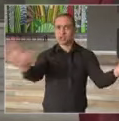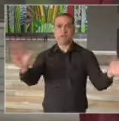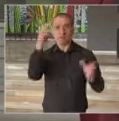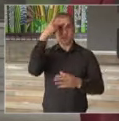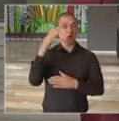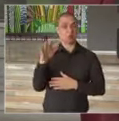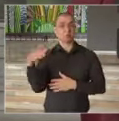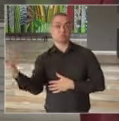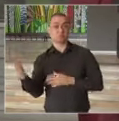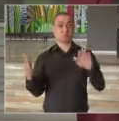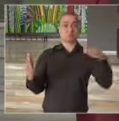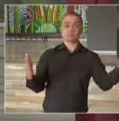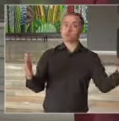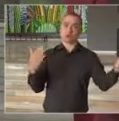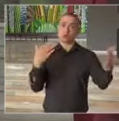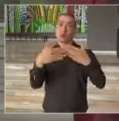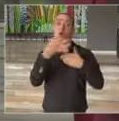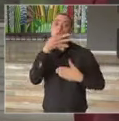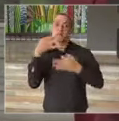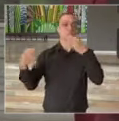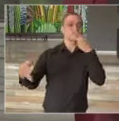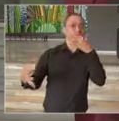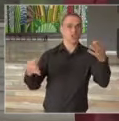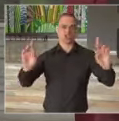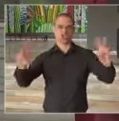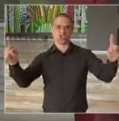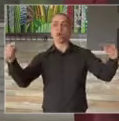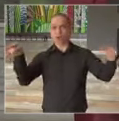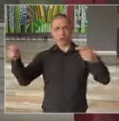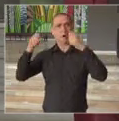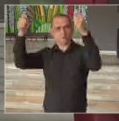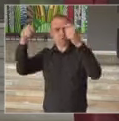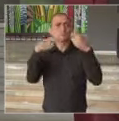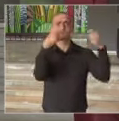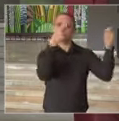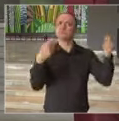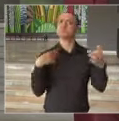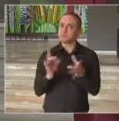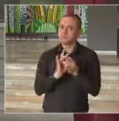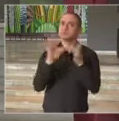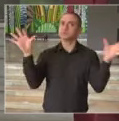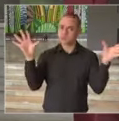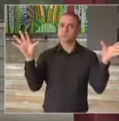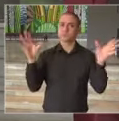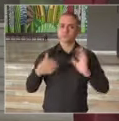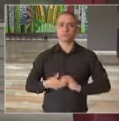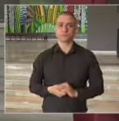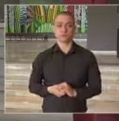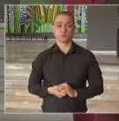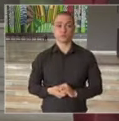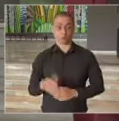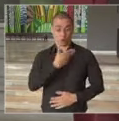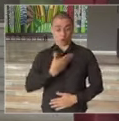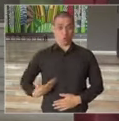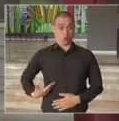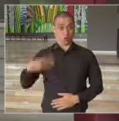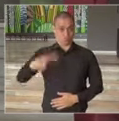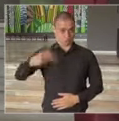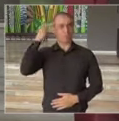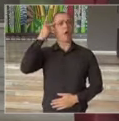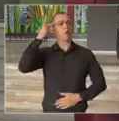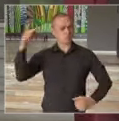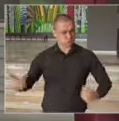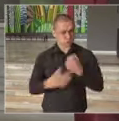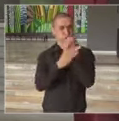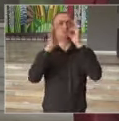lado estiver fazendo o seu protesto, a sua manifestação. O governo do Estado de São Paulo garantiu